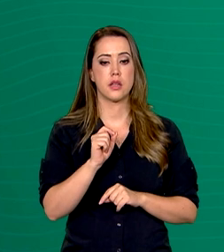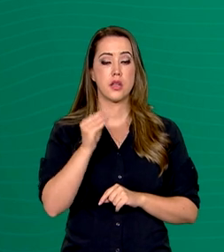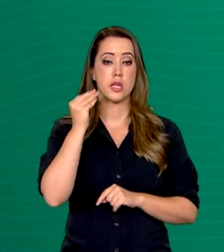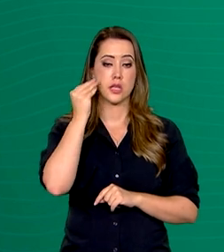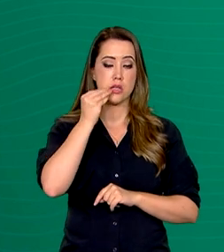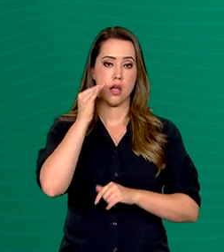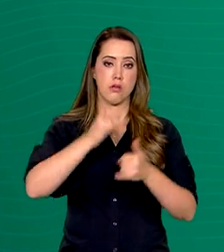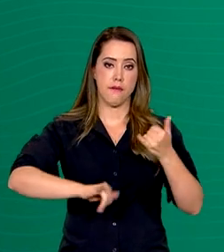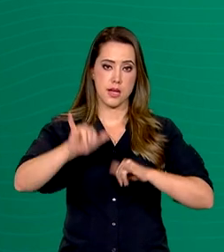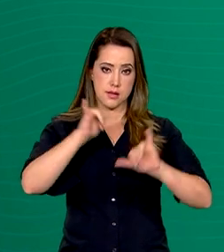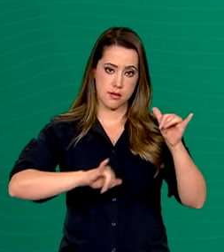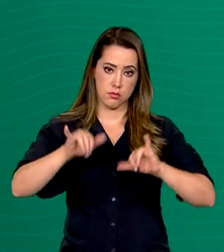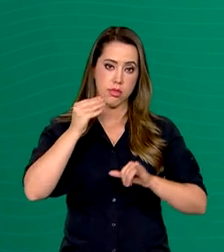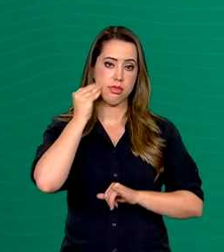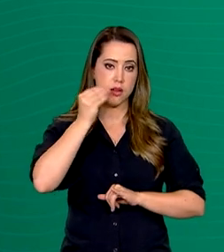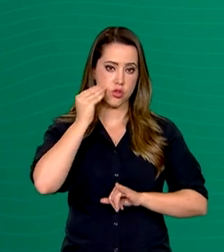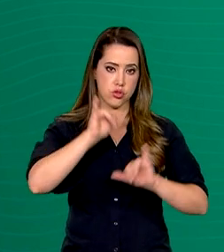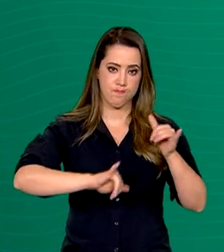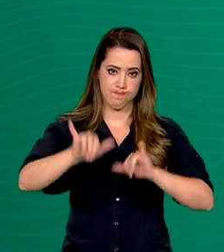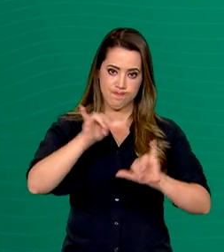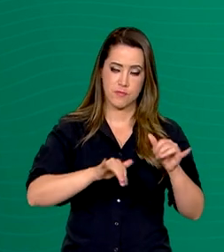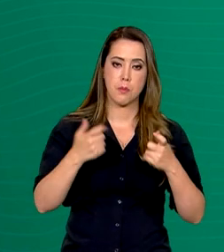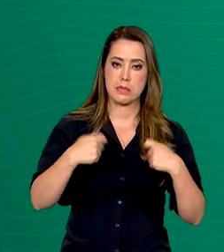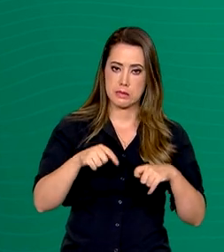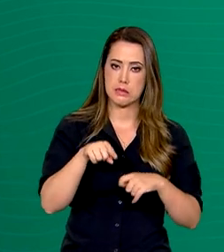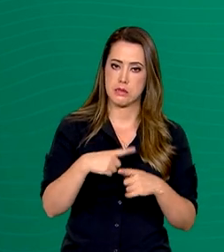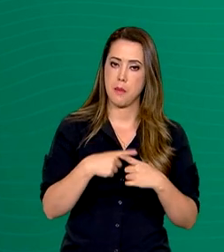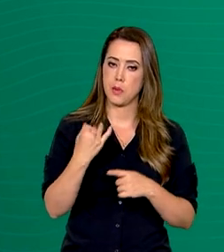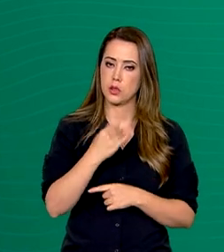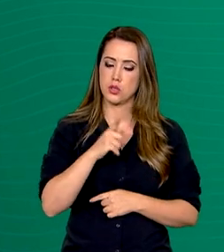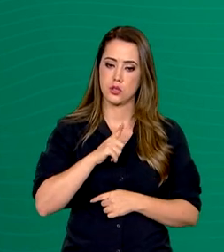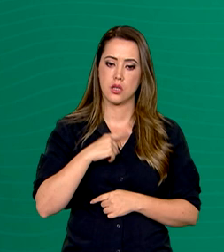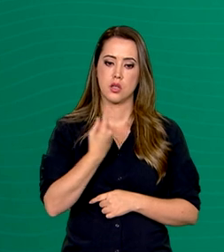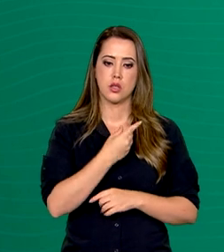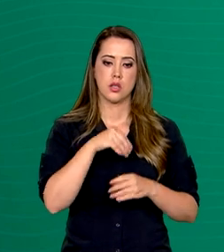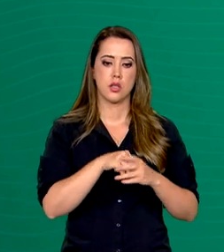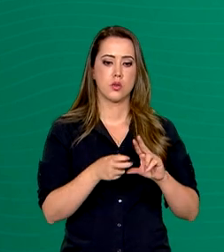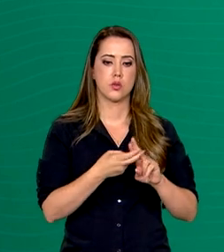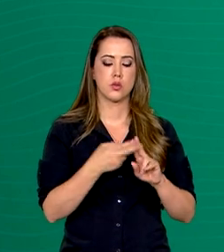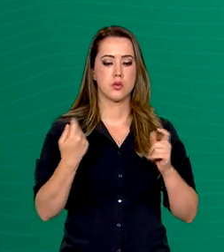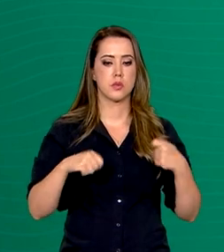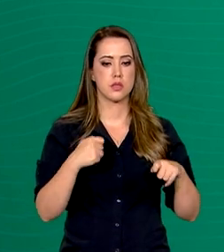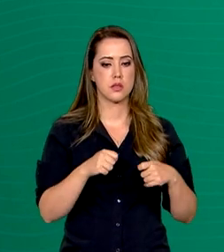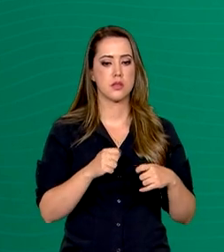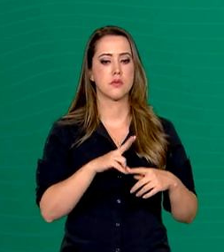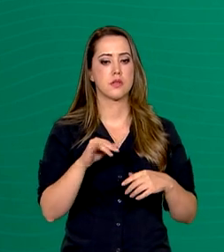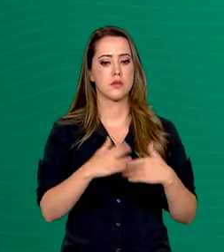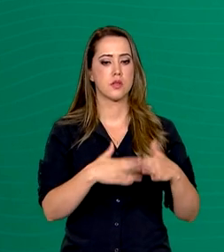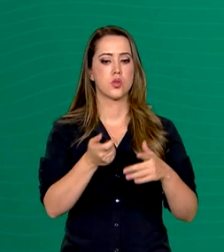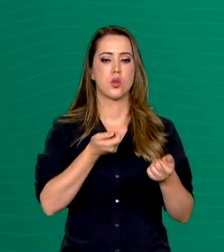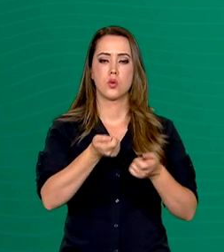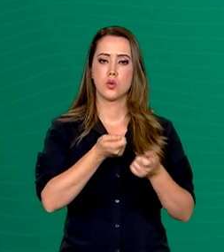testagem é super importante, porque nós vamos precisar, já estruturamos o nosso sistema, mas vamos precisar continuar o